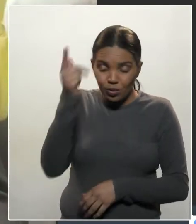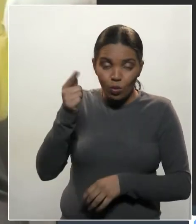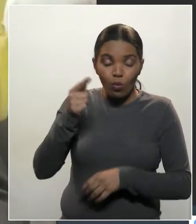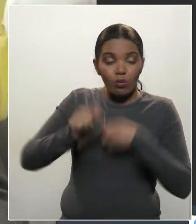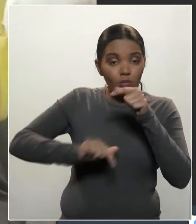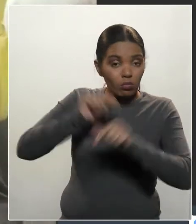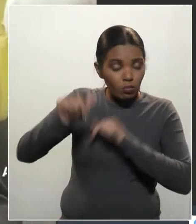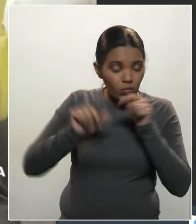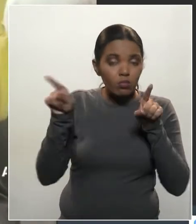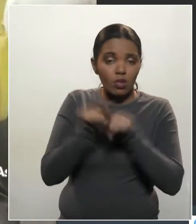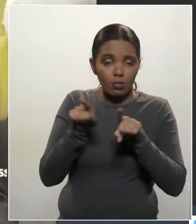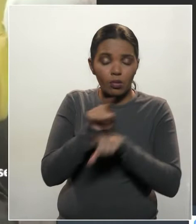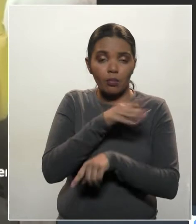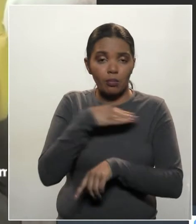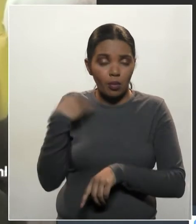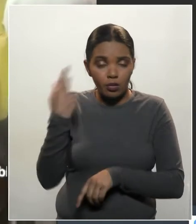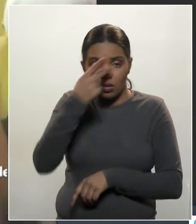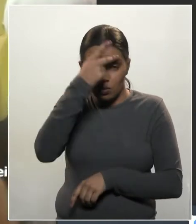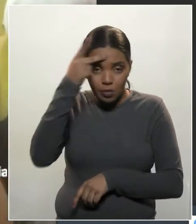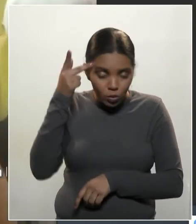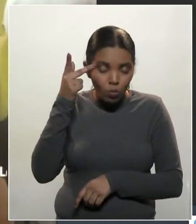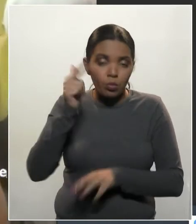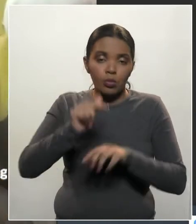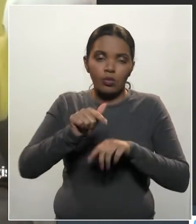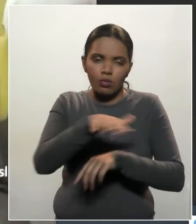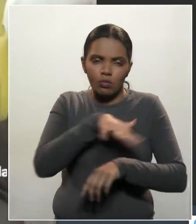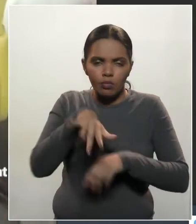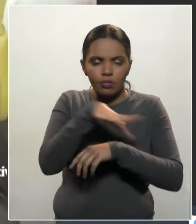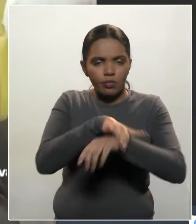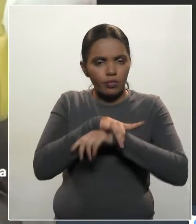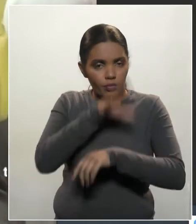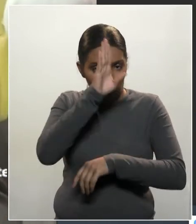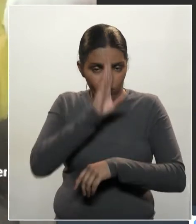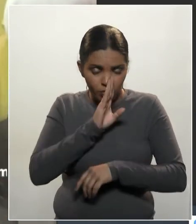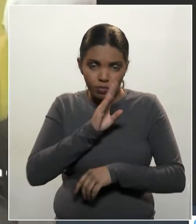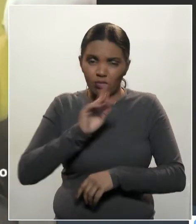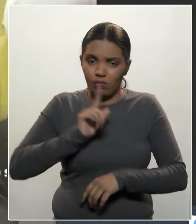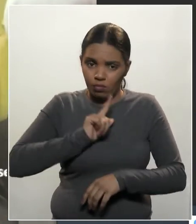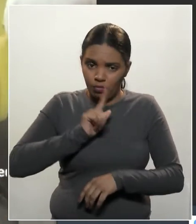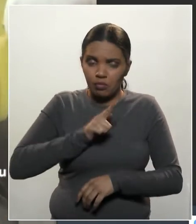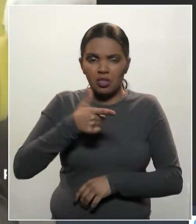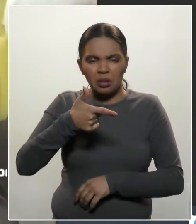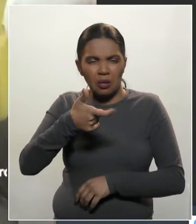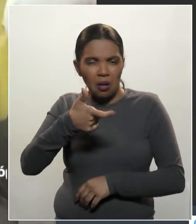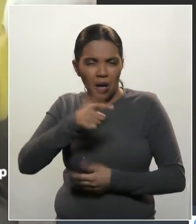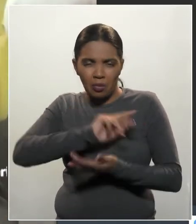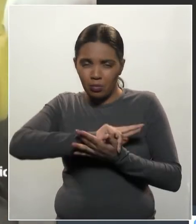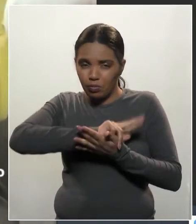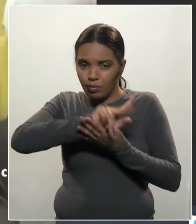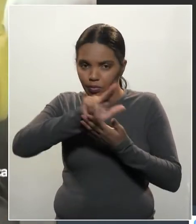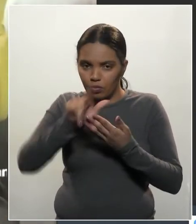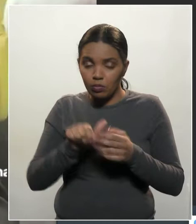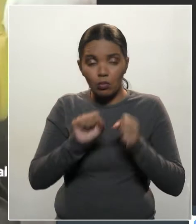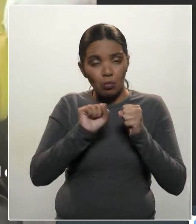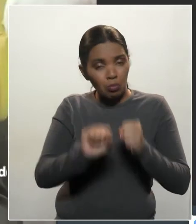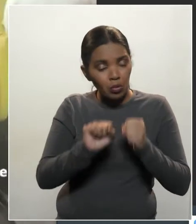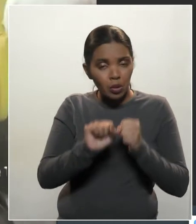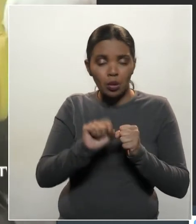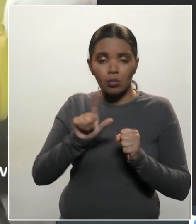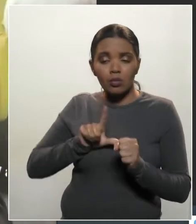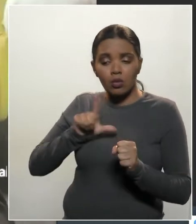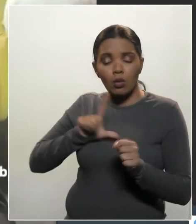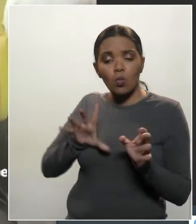armas e munições que poderiam fazer parte aí desse grupo de facção criminosa,